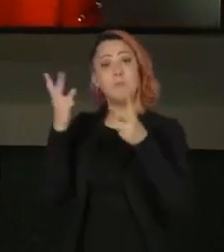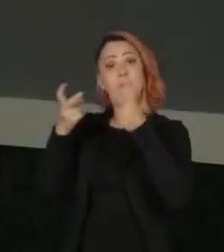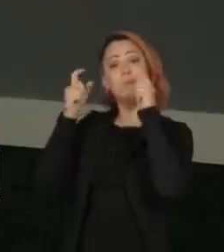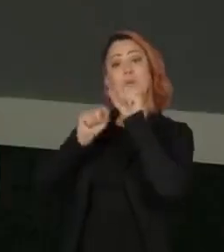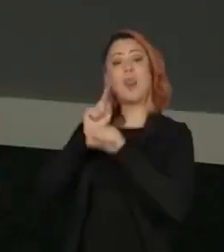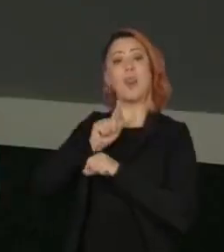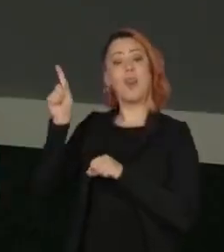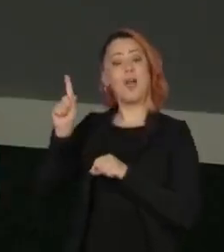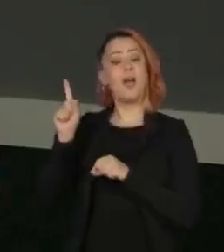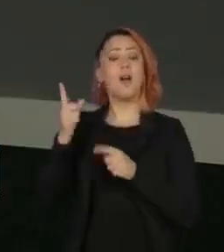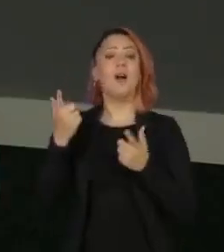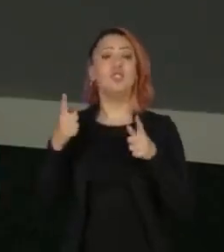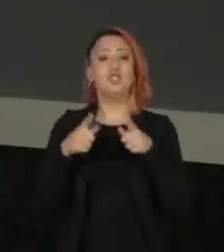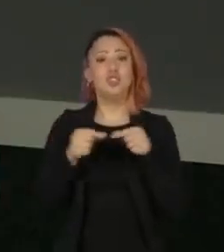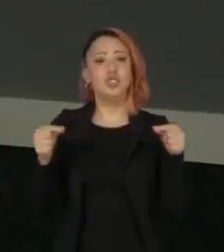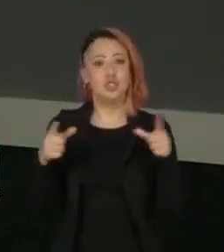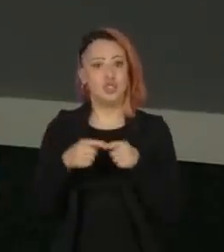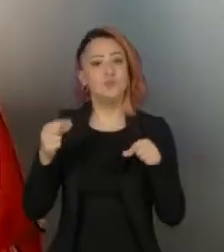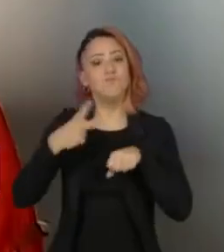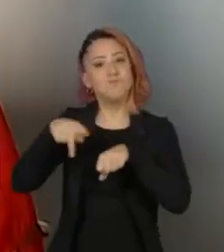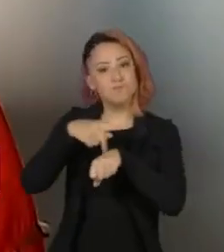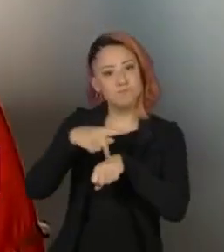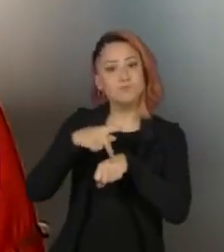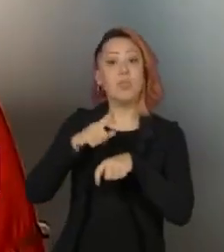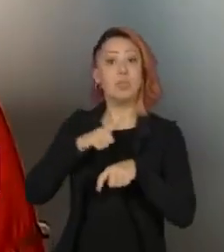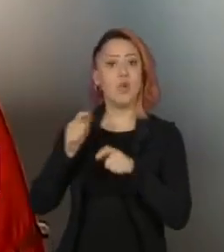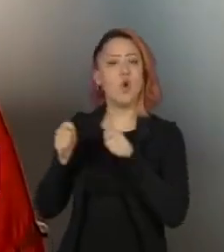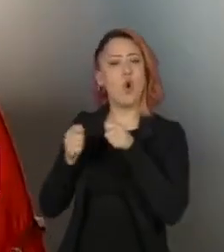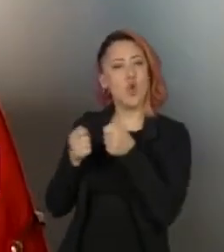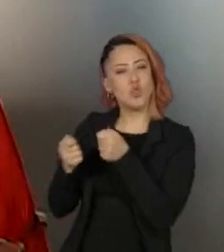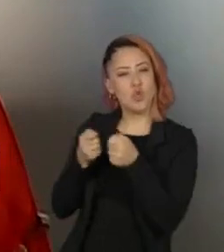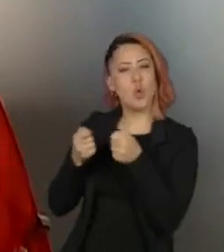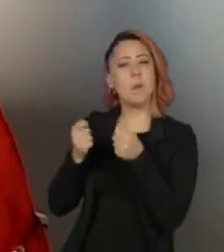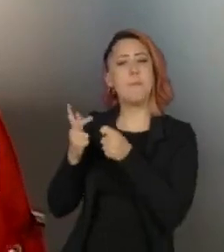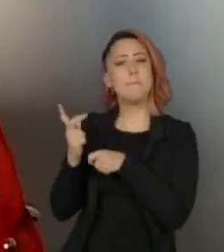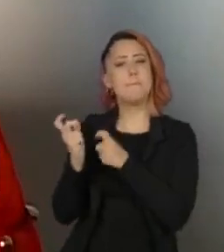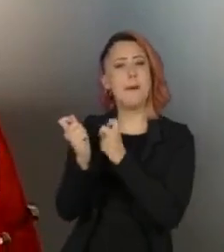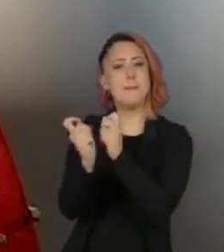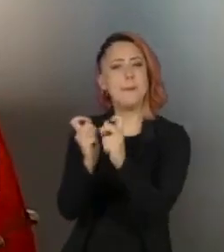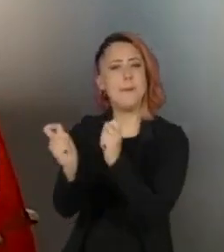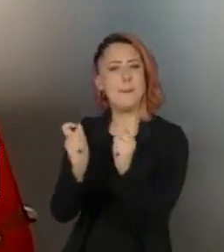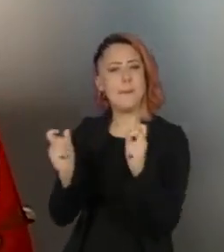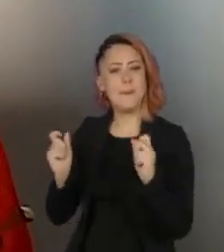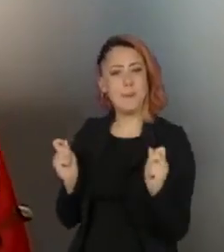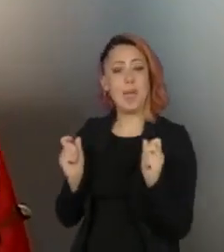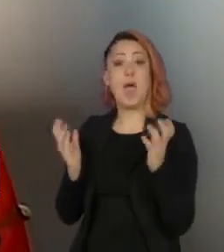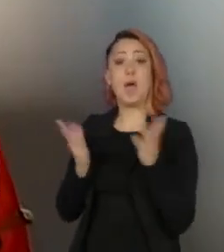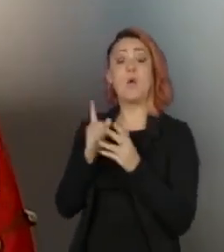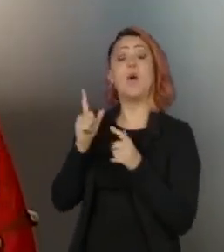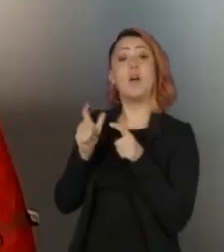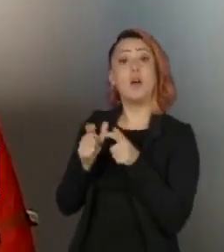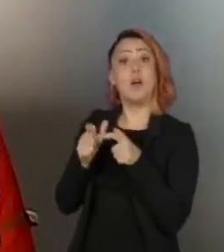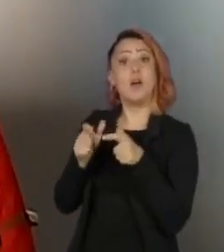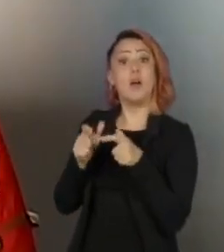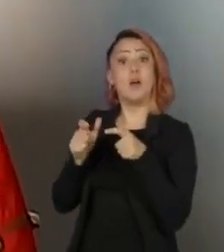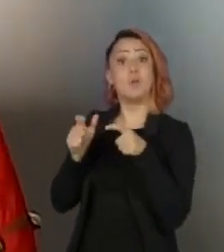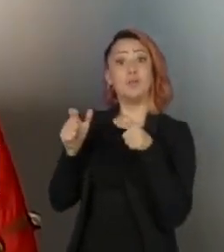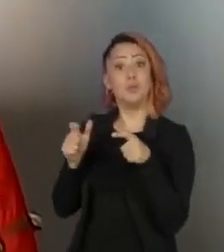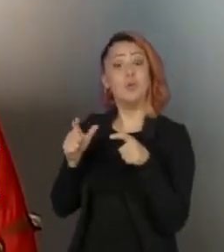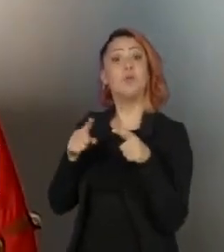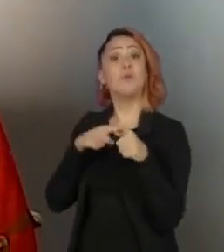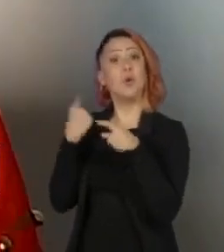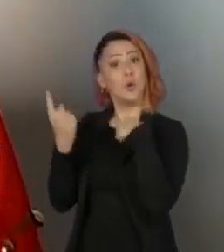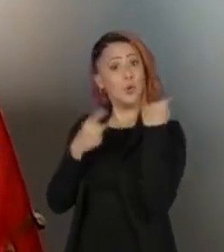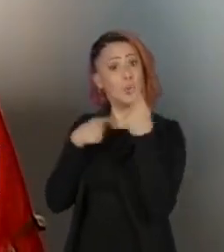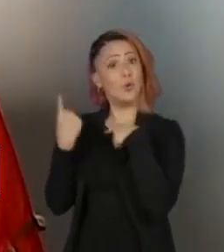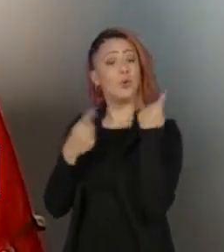muito exemplar, vamos dizer assim, no controle, na vacinação da sua população, e agora um aumento importante da mortalidade